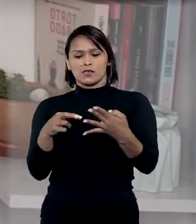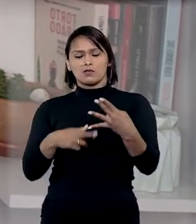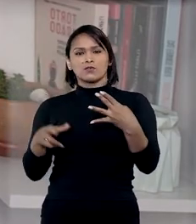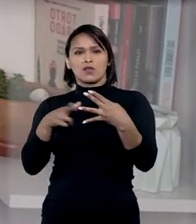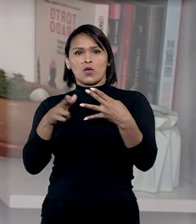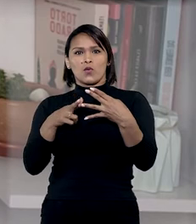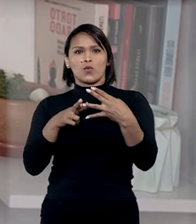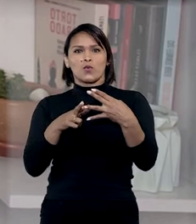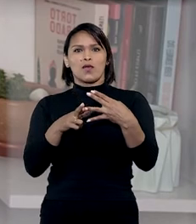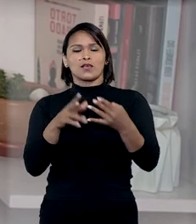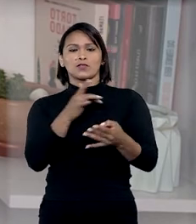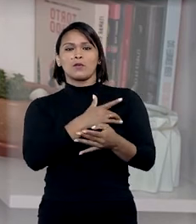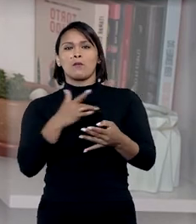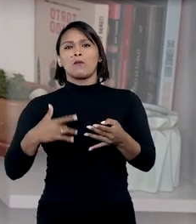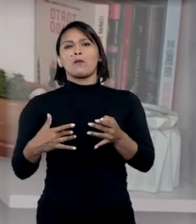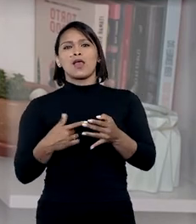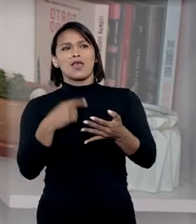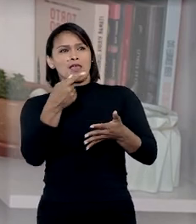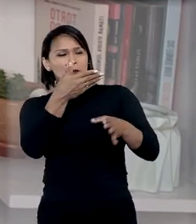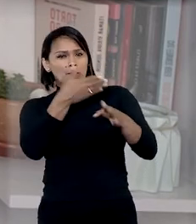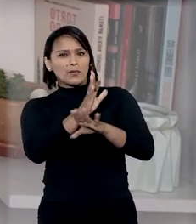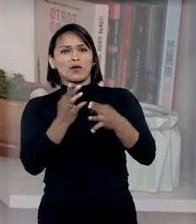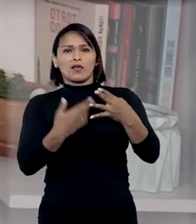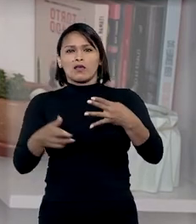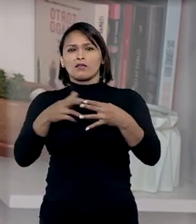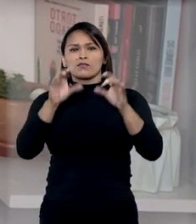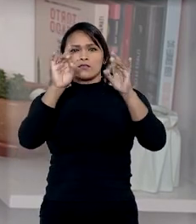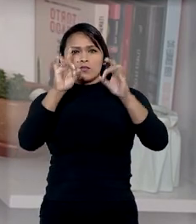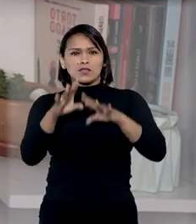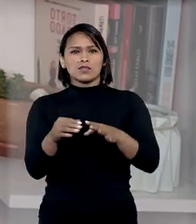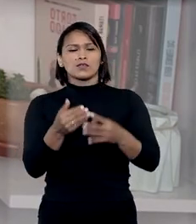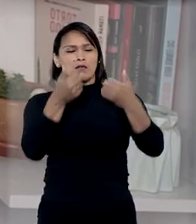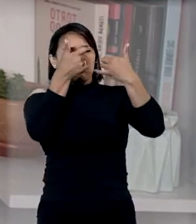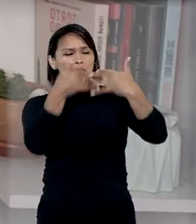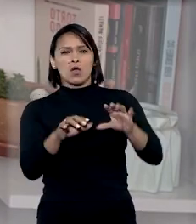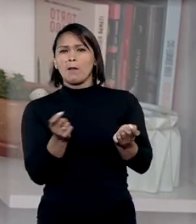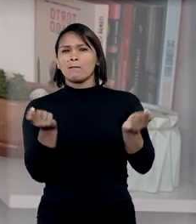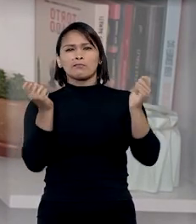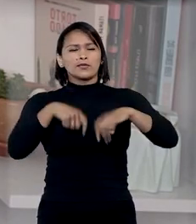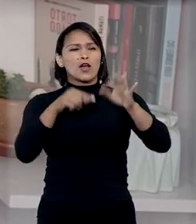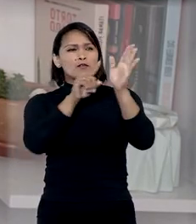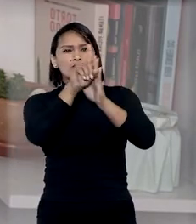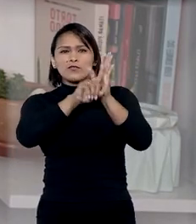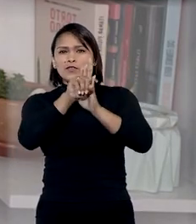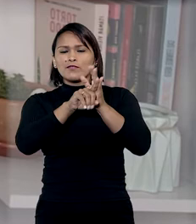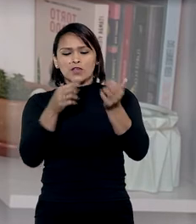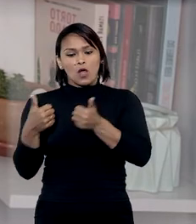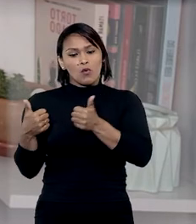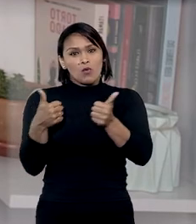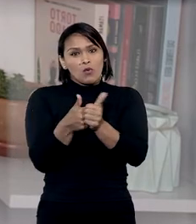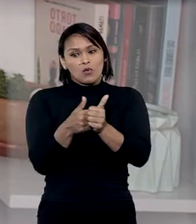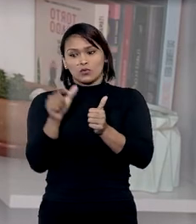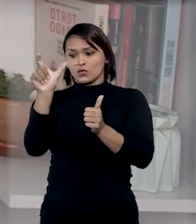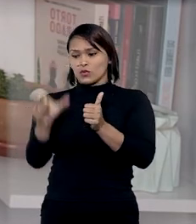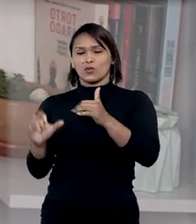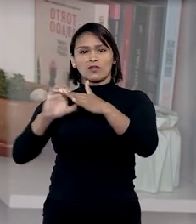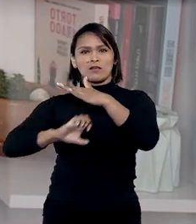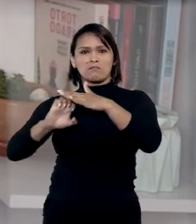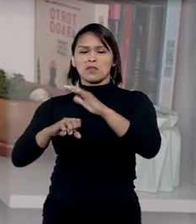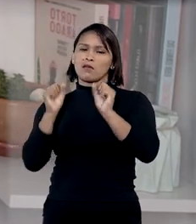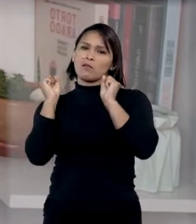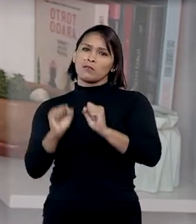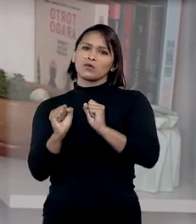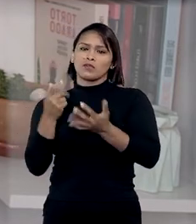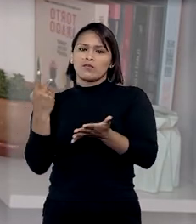grau, operadora de saúde interpôs recurso especial e alegou que não seria possível verificar qualquer conduta de sua parte que